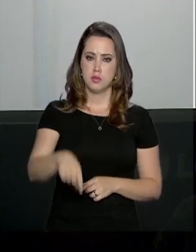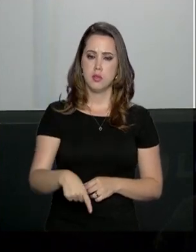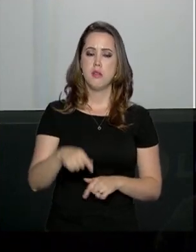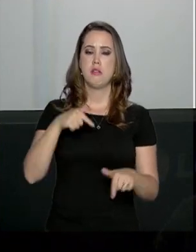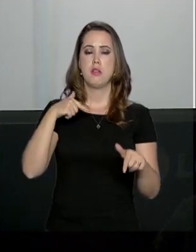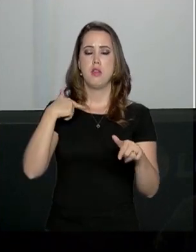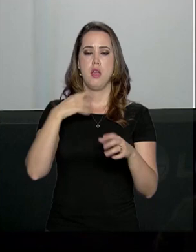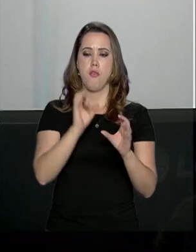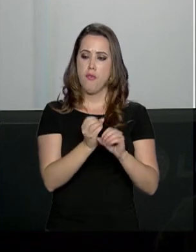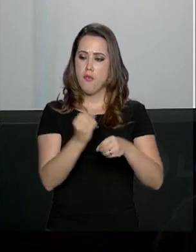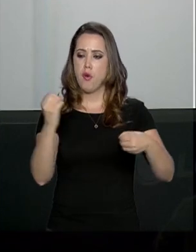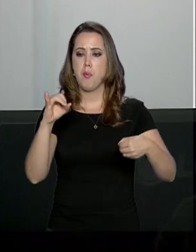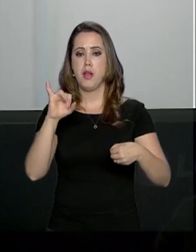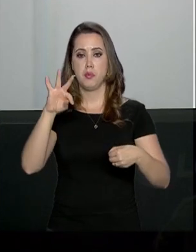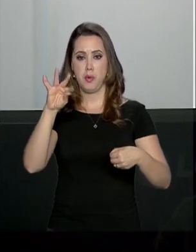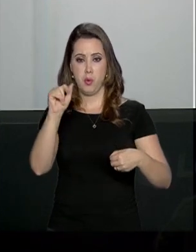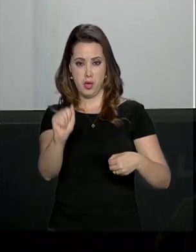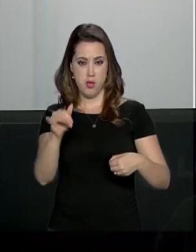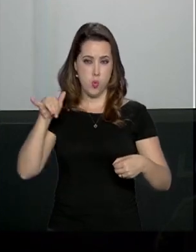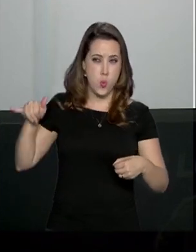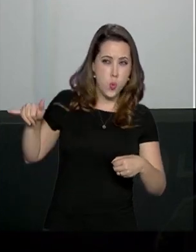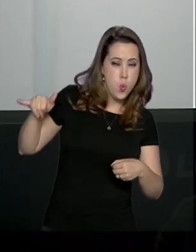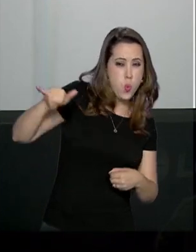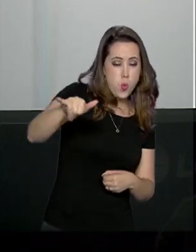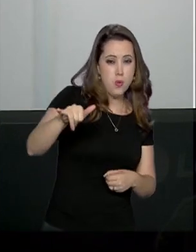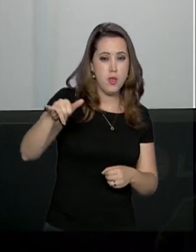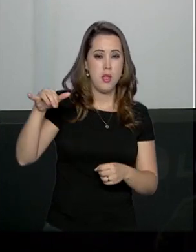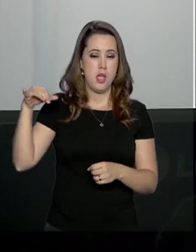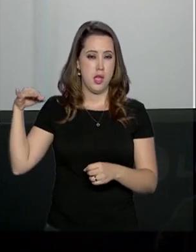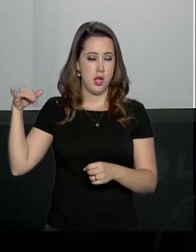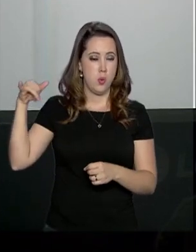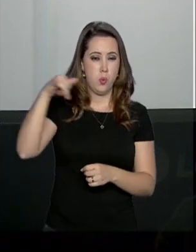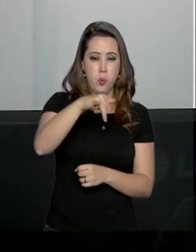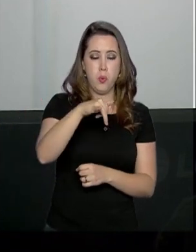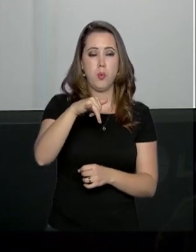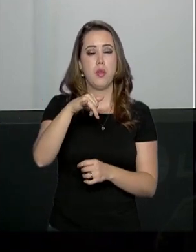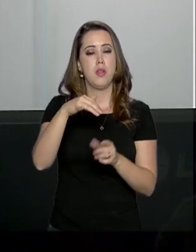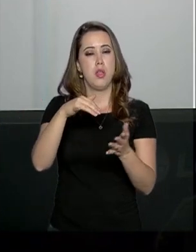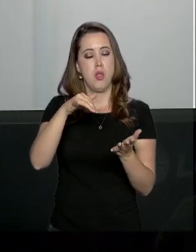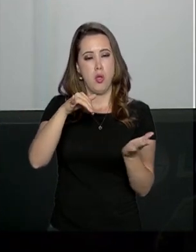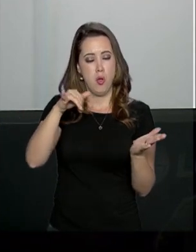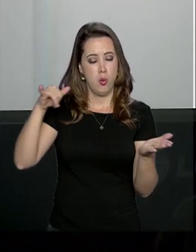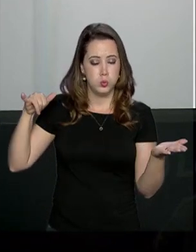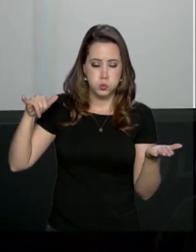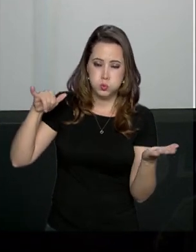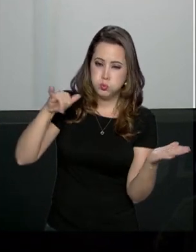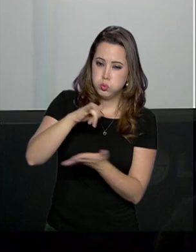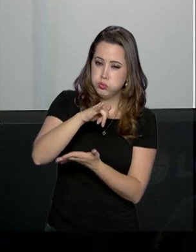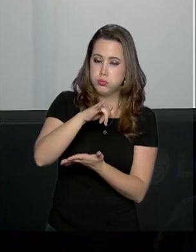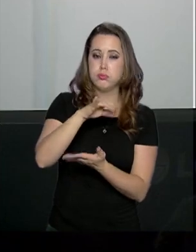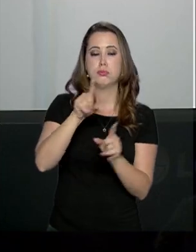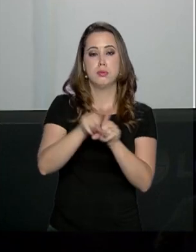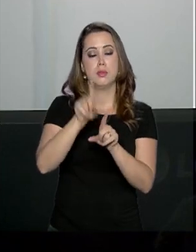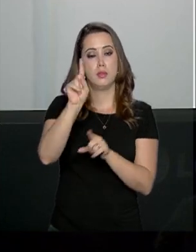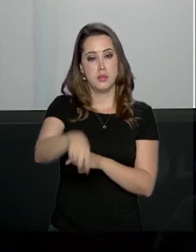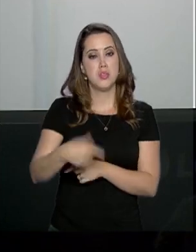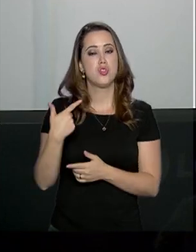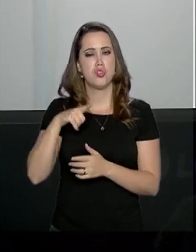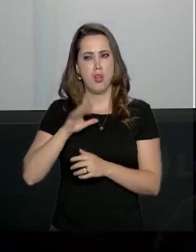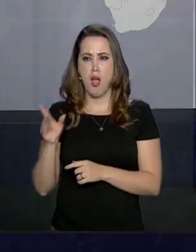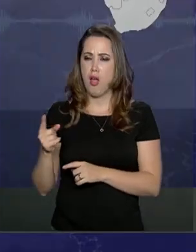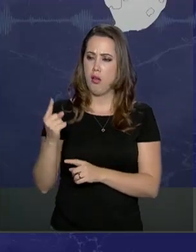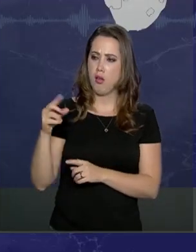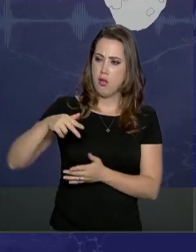ITA, é piloto de caça da nossa Força Aérea. Ficou aí muito tempo nos Estados Unidos na NASA, teve no